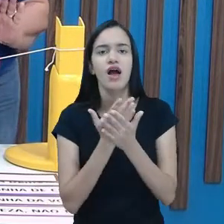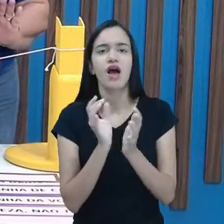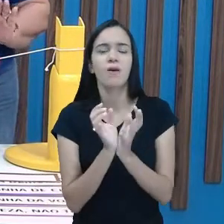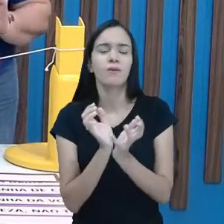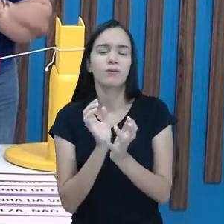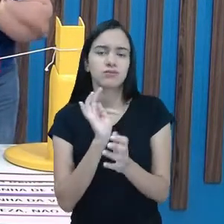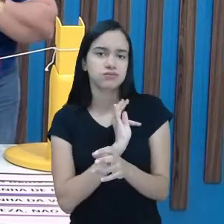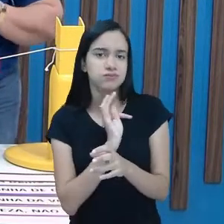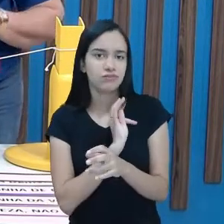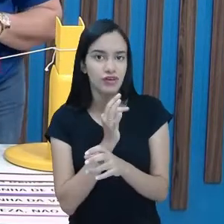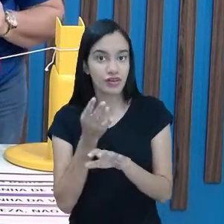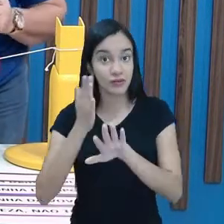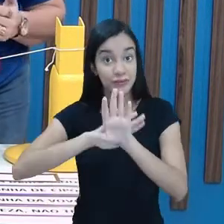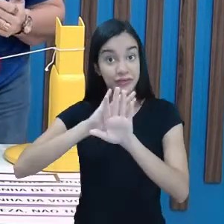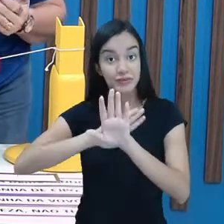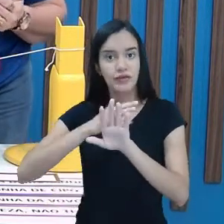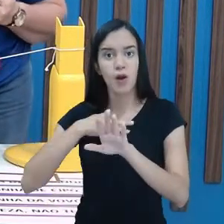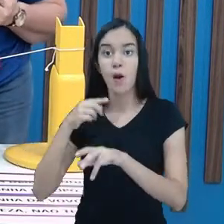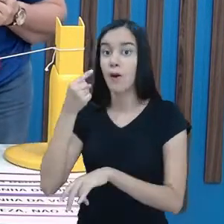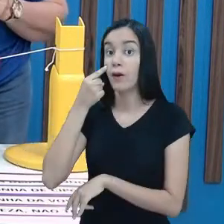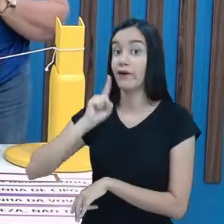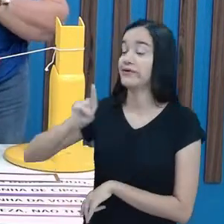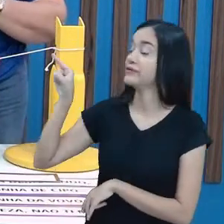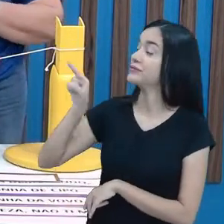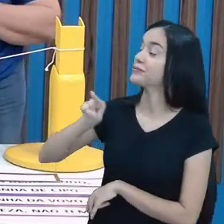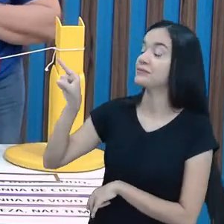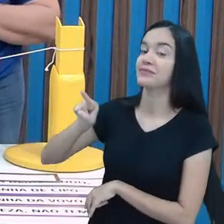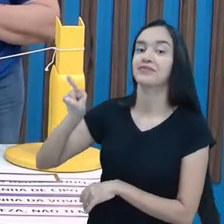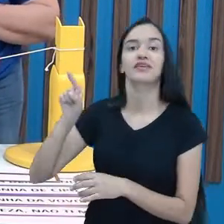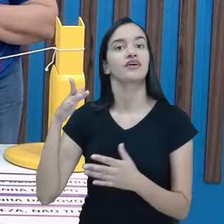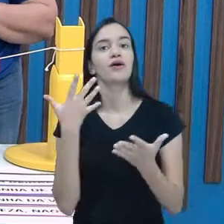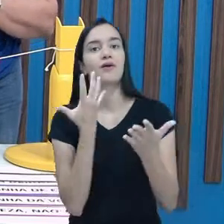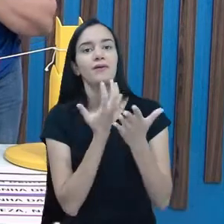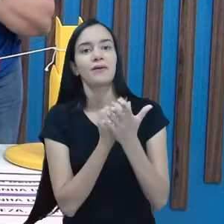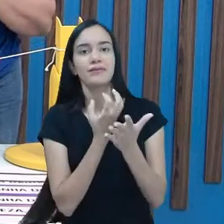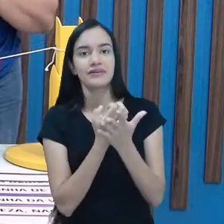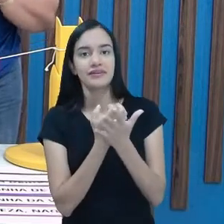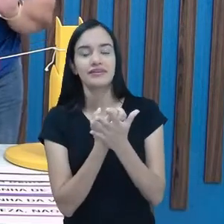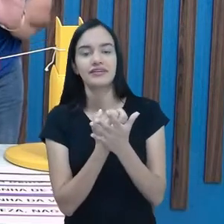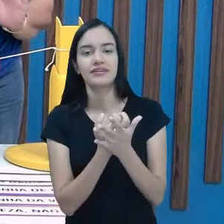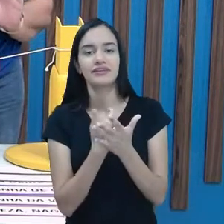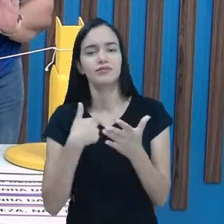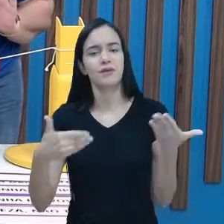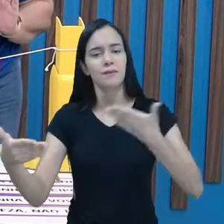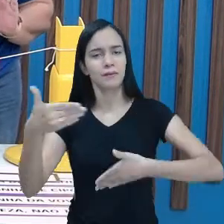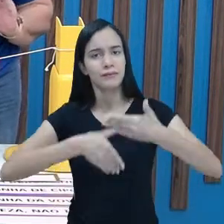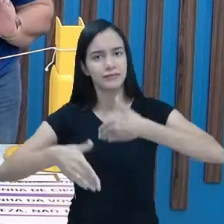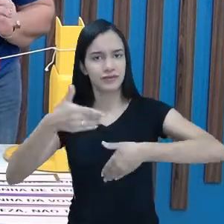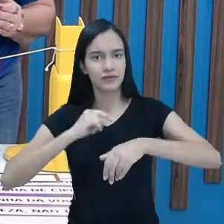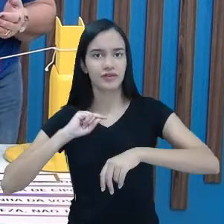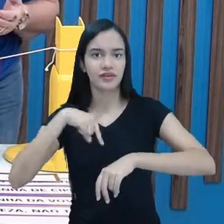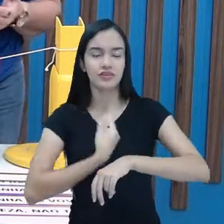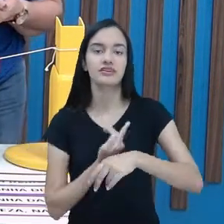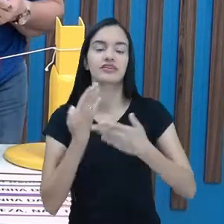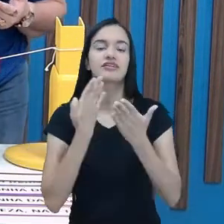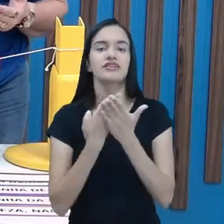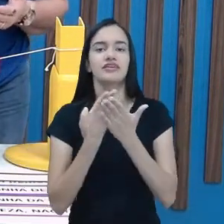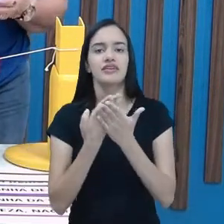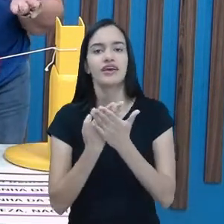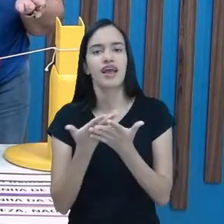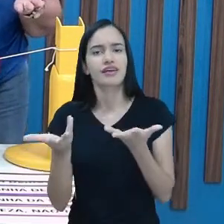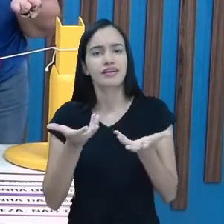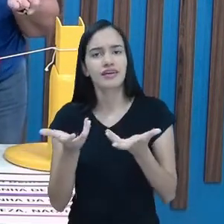aí o QR Code para que você possa acessar esse aplicativo, tá certo? E vir participar das nossas aulas, porque queremos